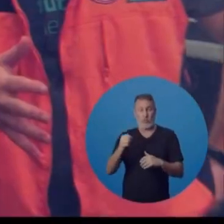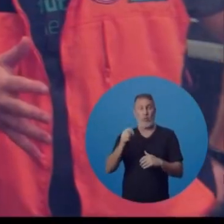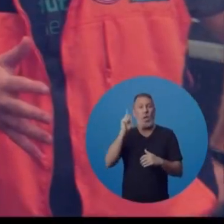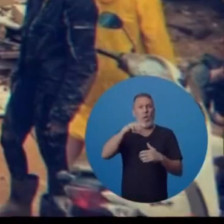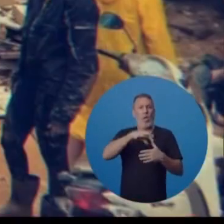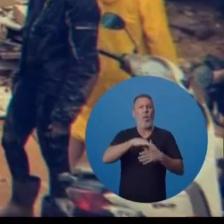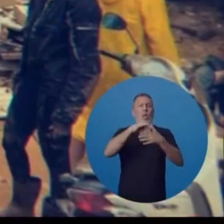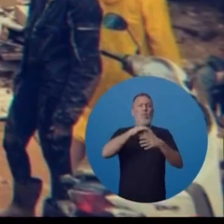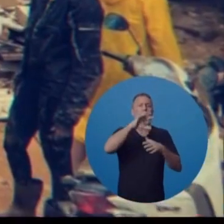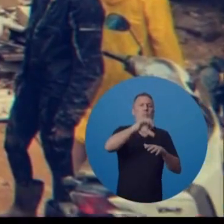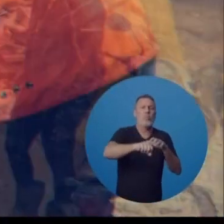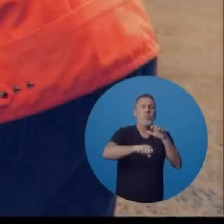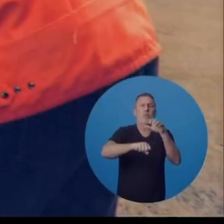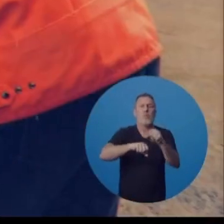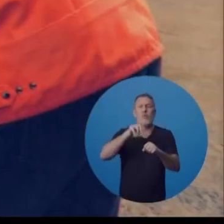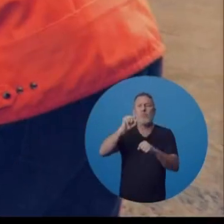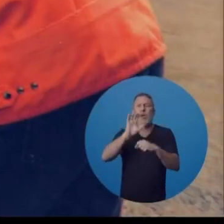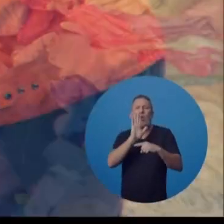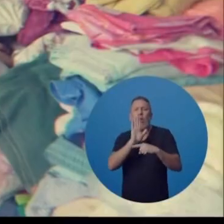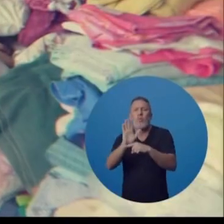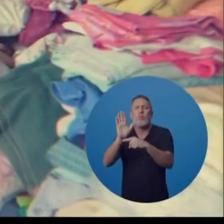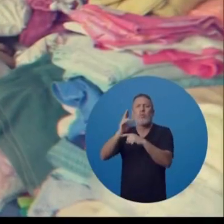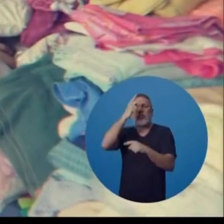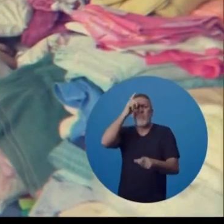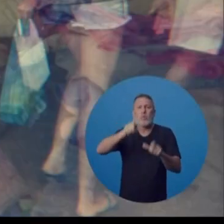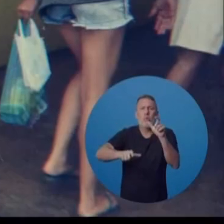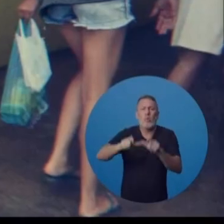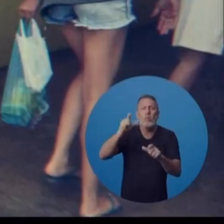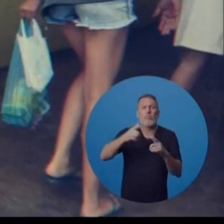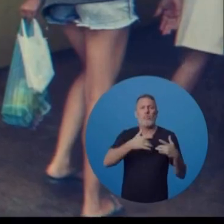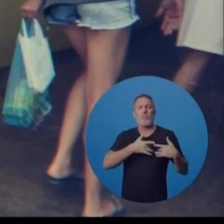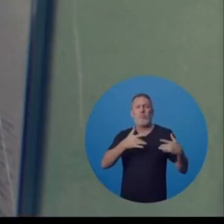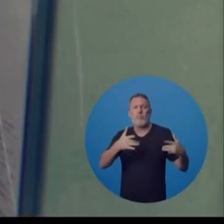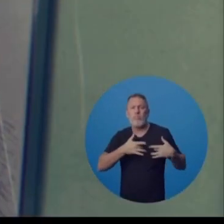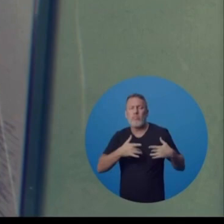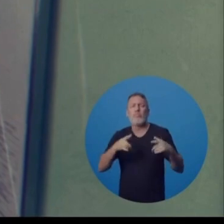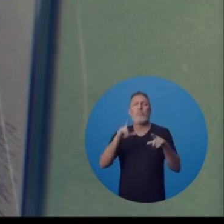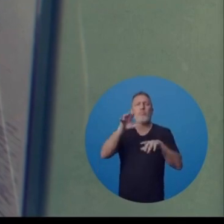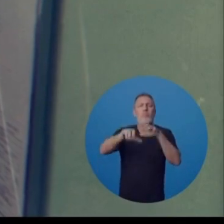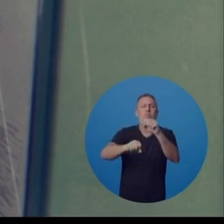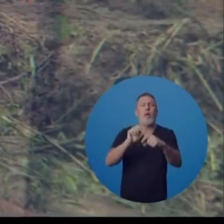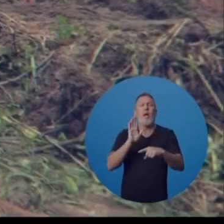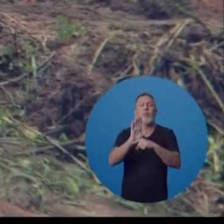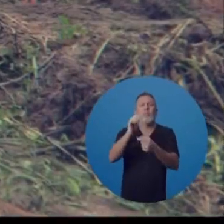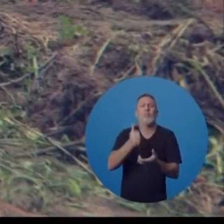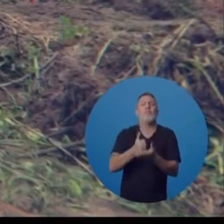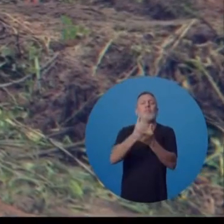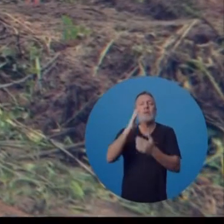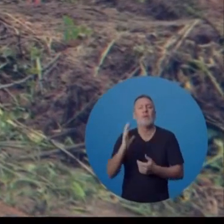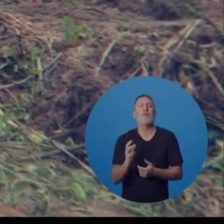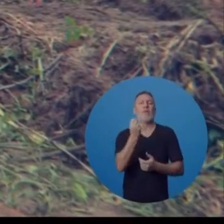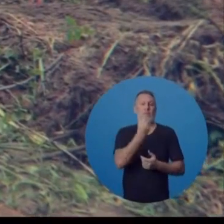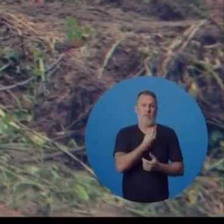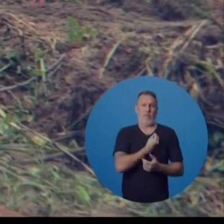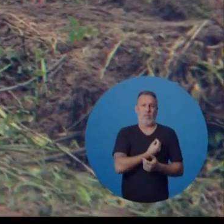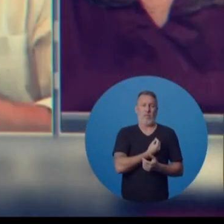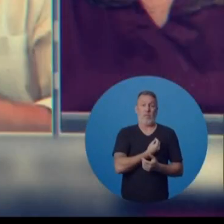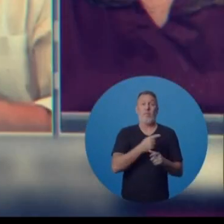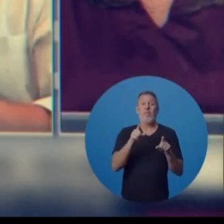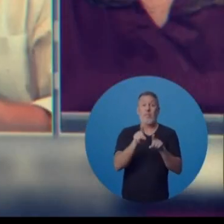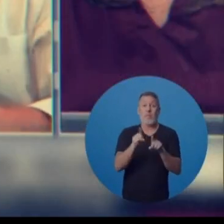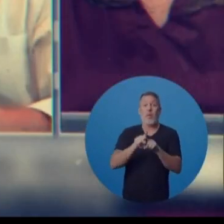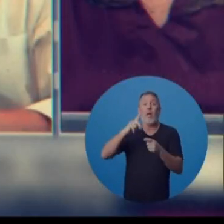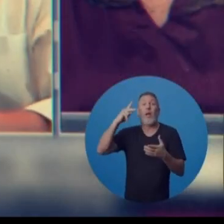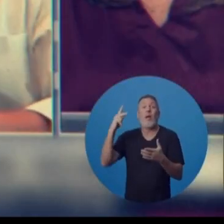Comandando ações de busca e socorro às vítimas, prestando assistência humanitária e, acima de tudo, ajudando a salvar vidas.